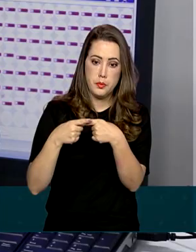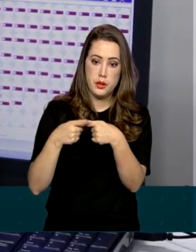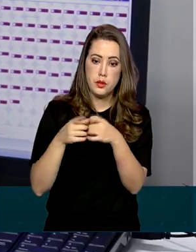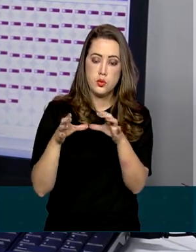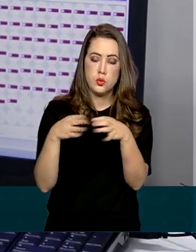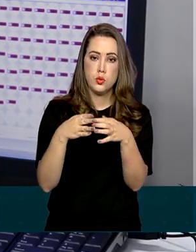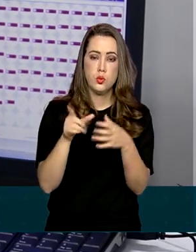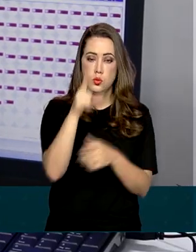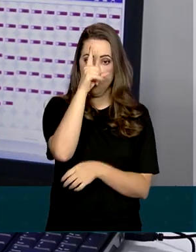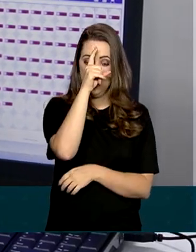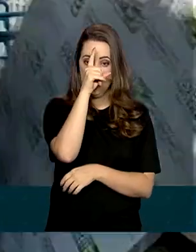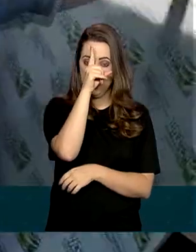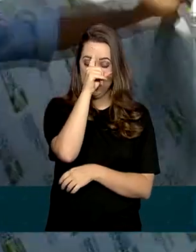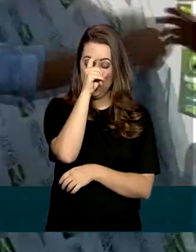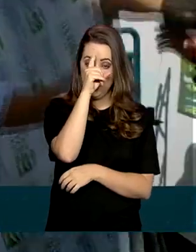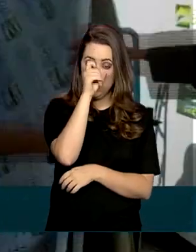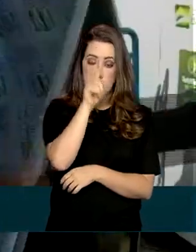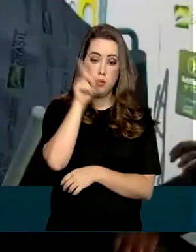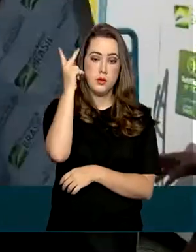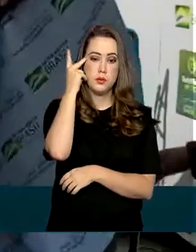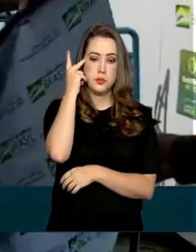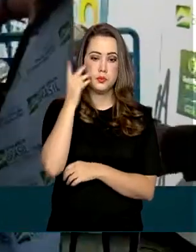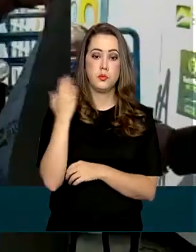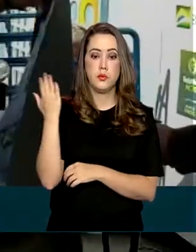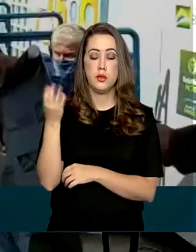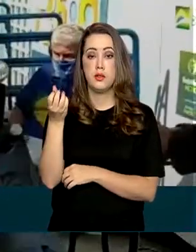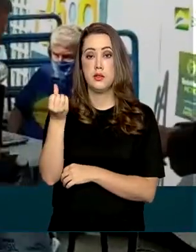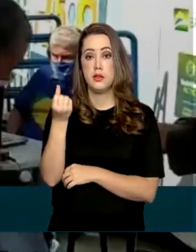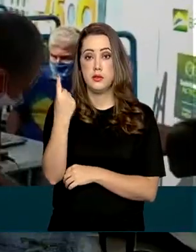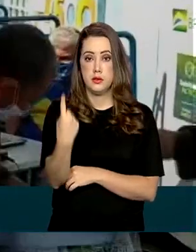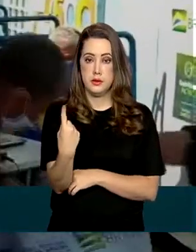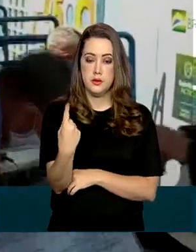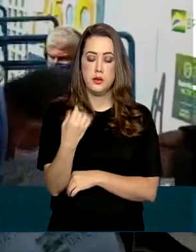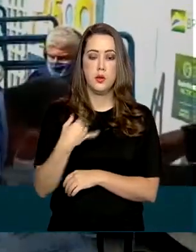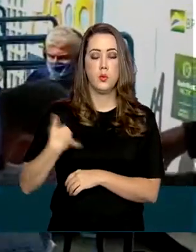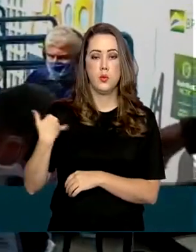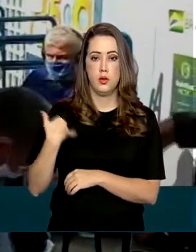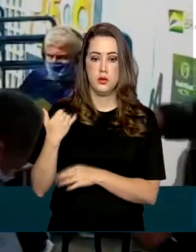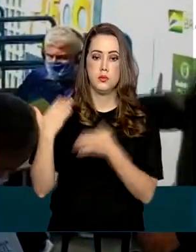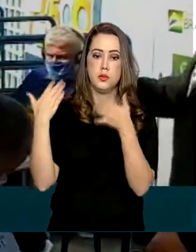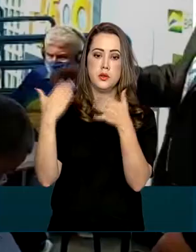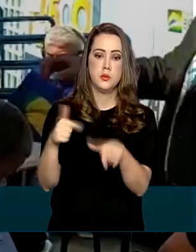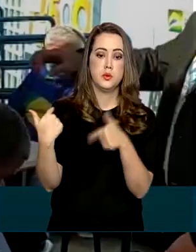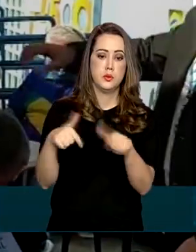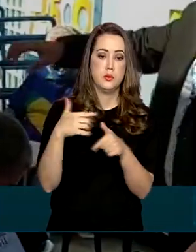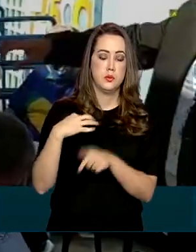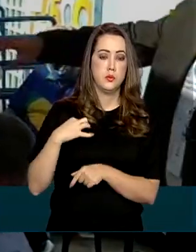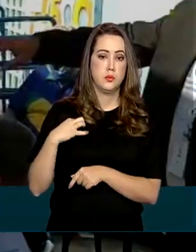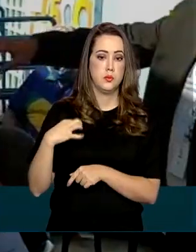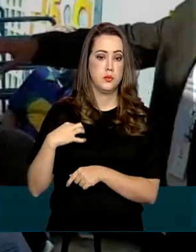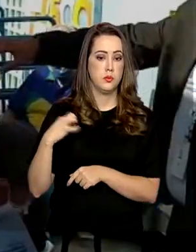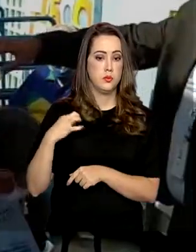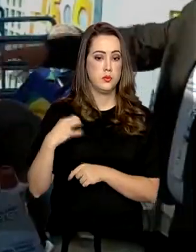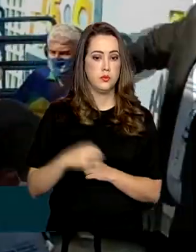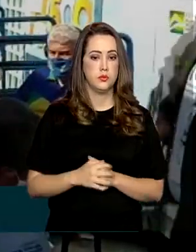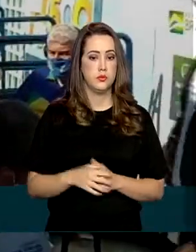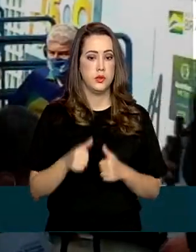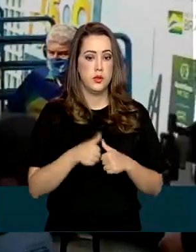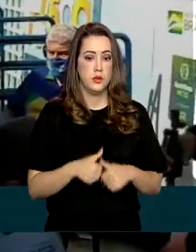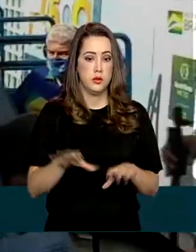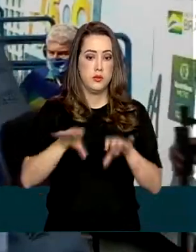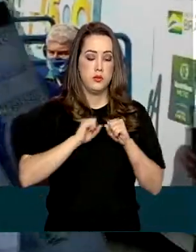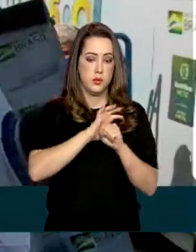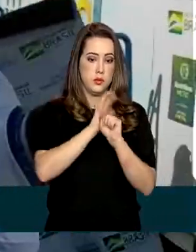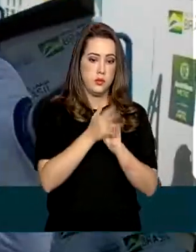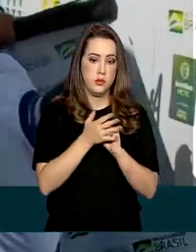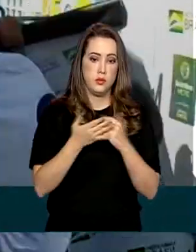Emergências Albert Sabin. Solange, de 61 anos, participou da ação como voluntária. Estou com Covid e